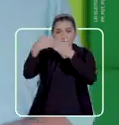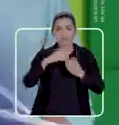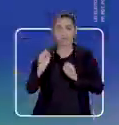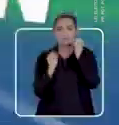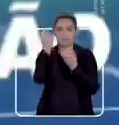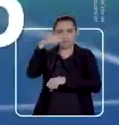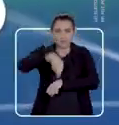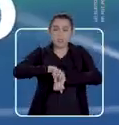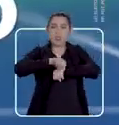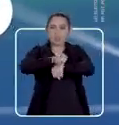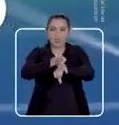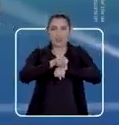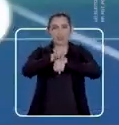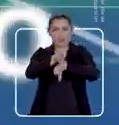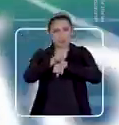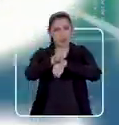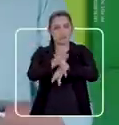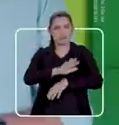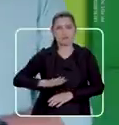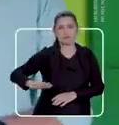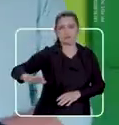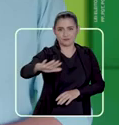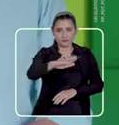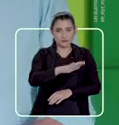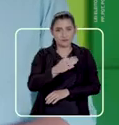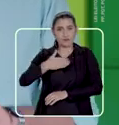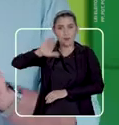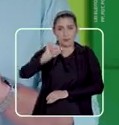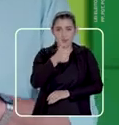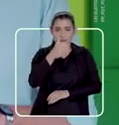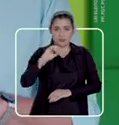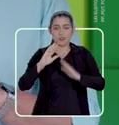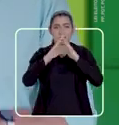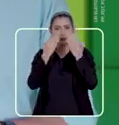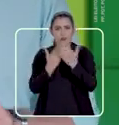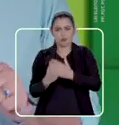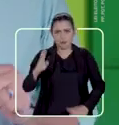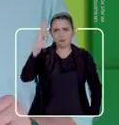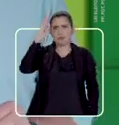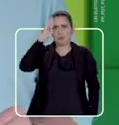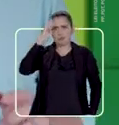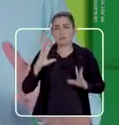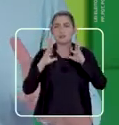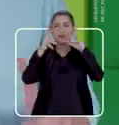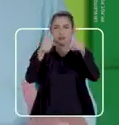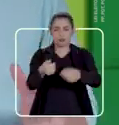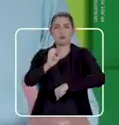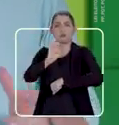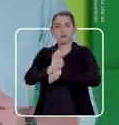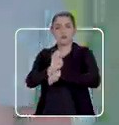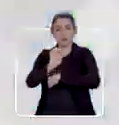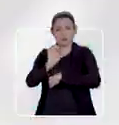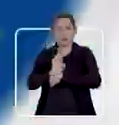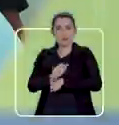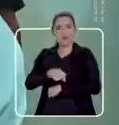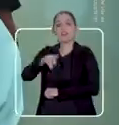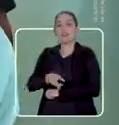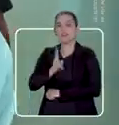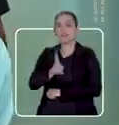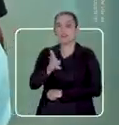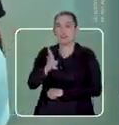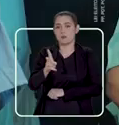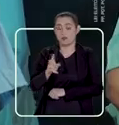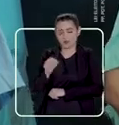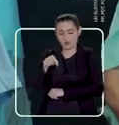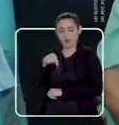indústrias para cá. Educação. Na educação, mais 10 escolas militares em todo o Estado. Quem